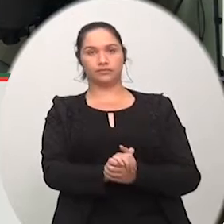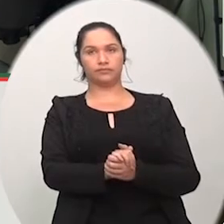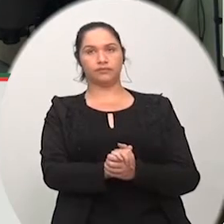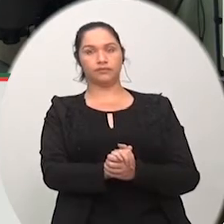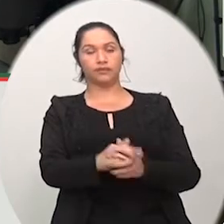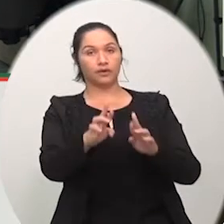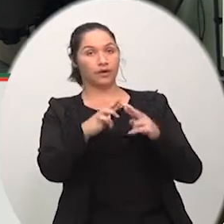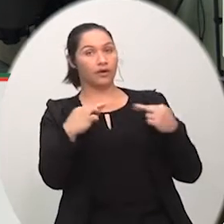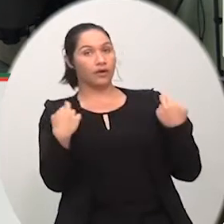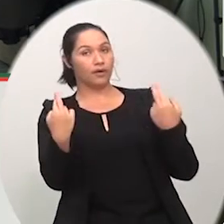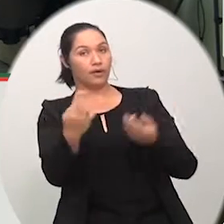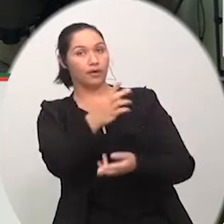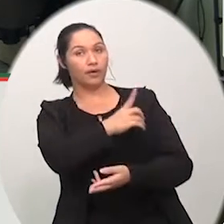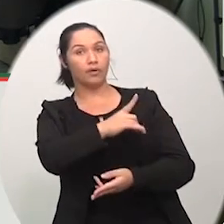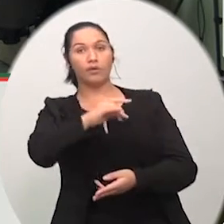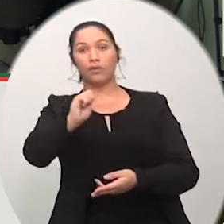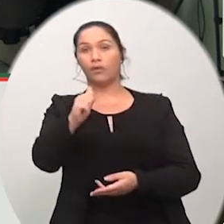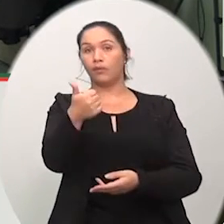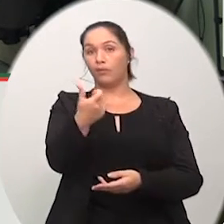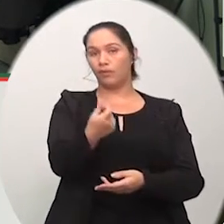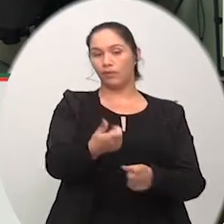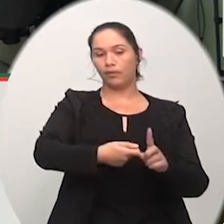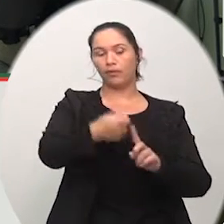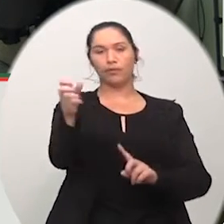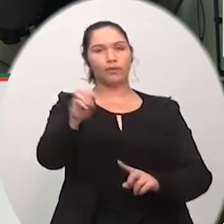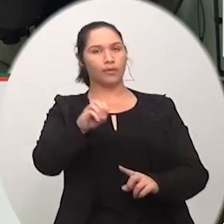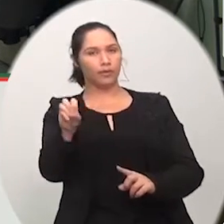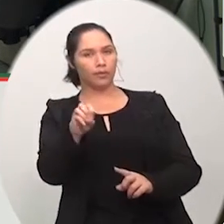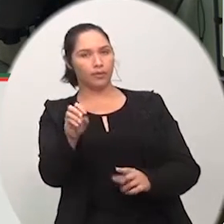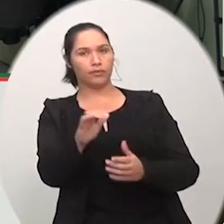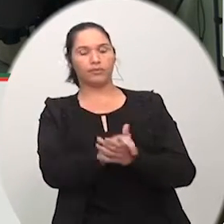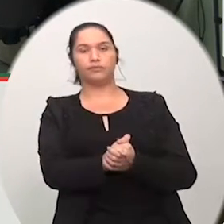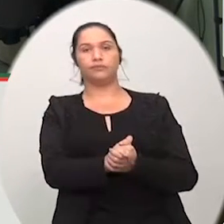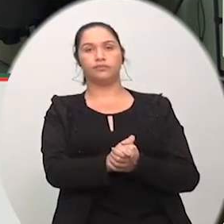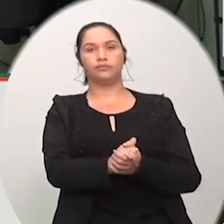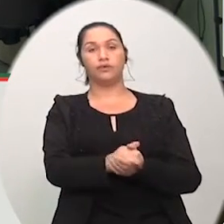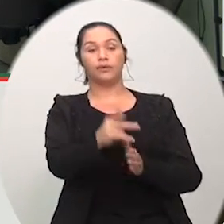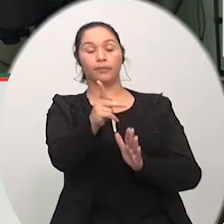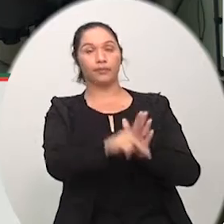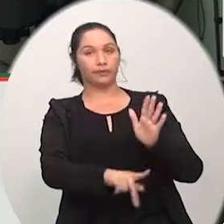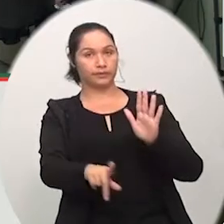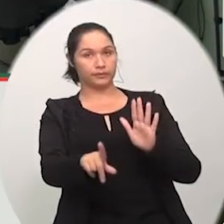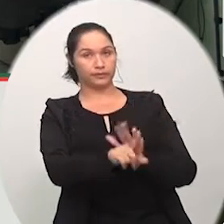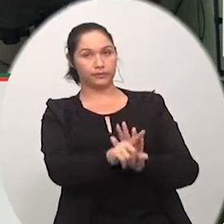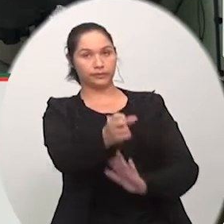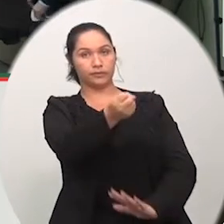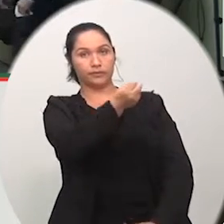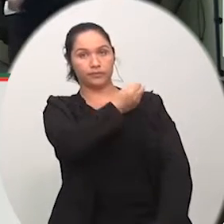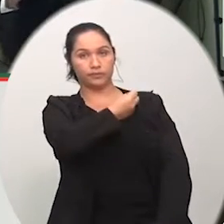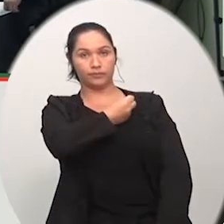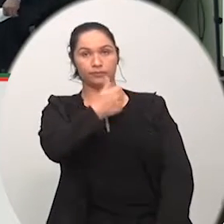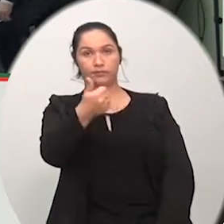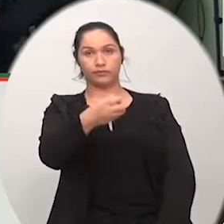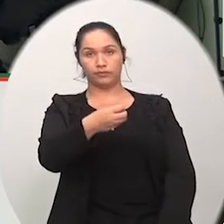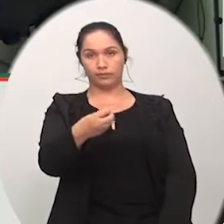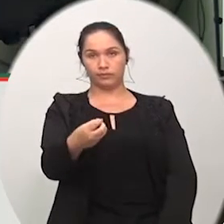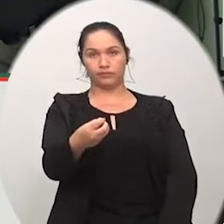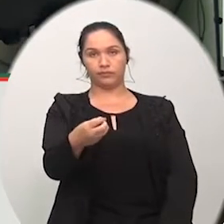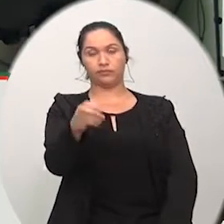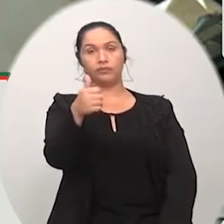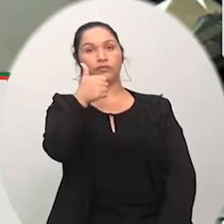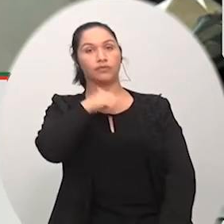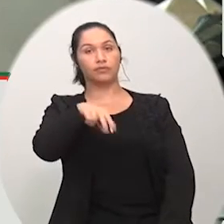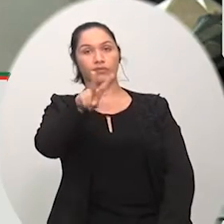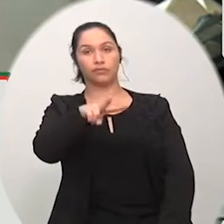Sessão do dia 16 de outubro de 2018, expediente. Projeto de lei IPL 100, barra 18, de autoria da